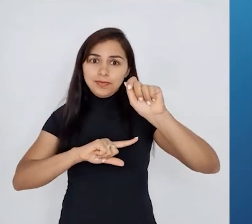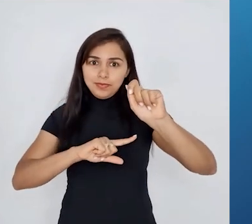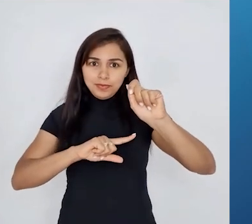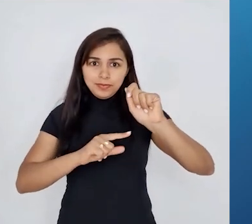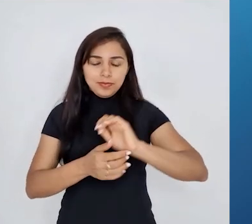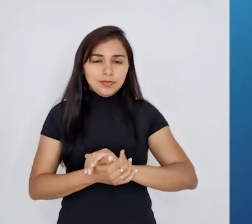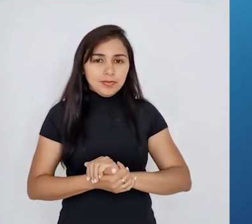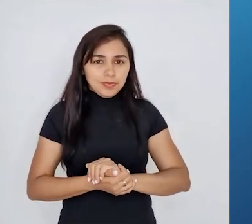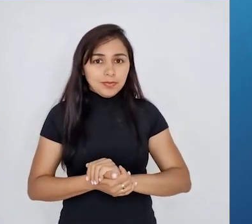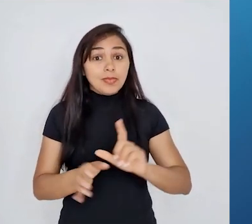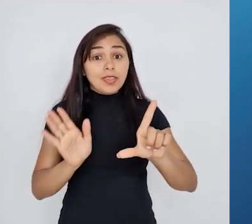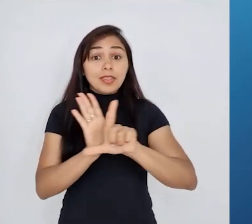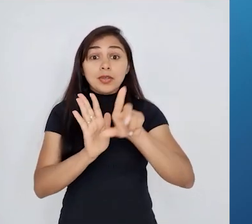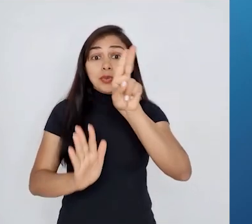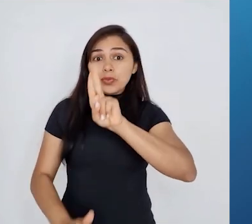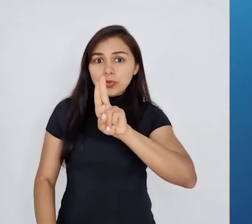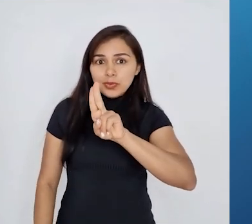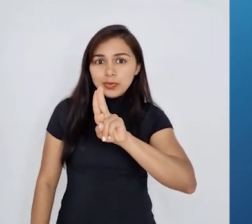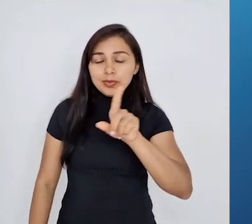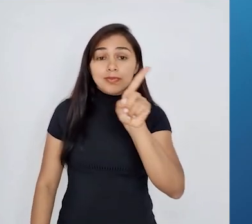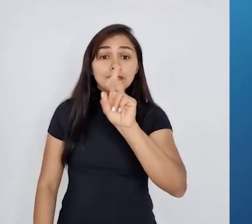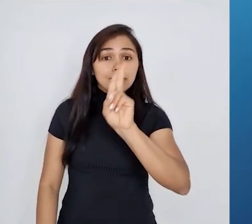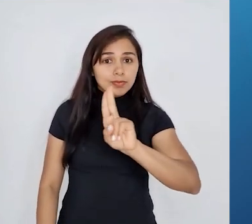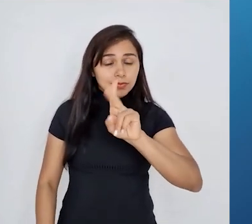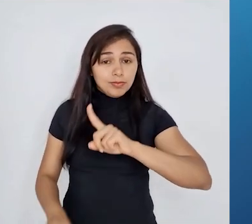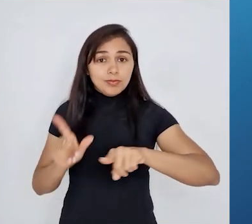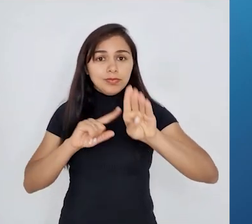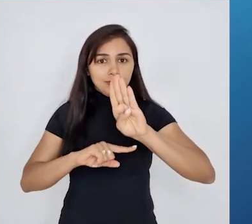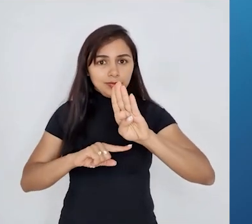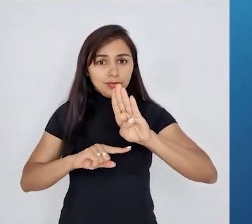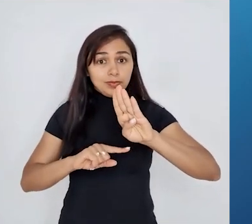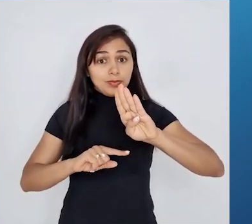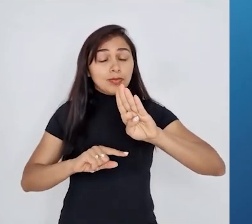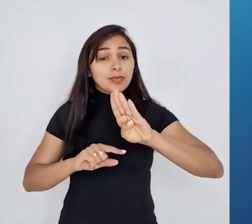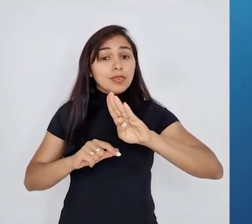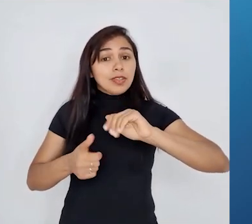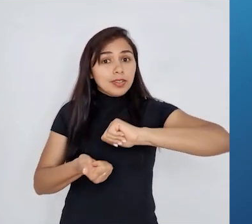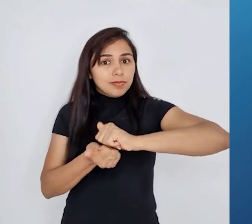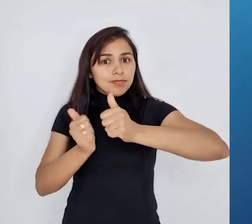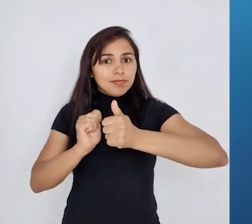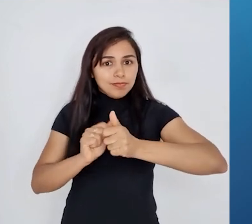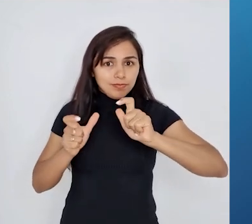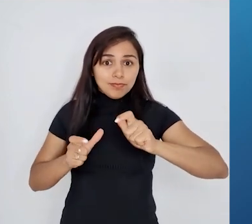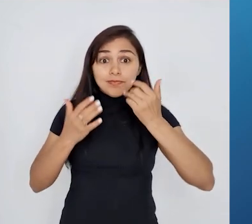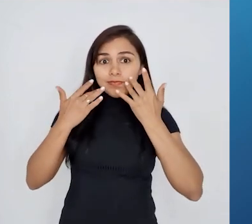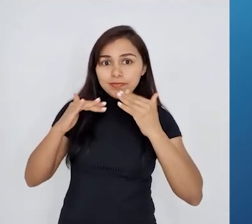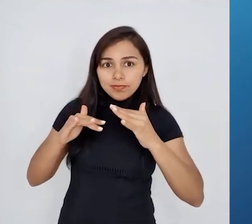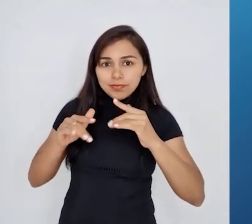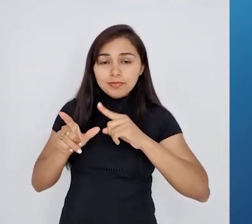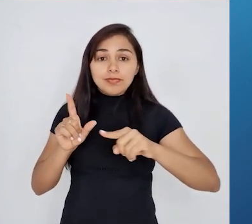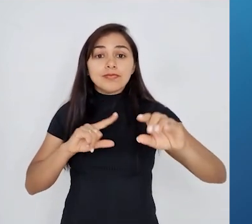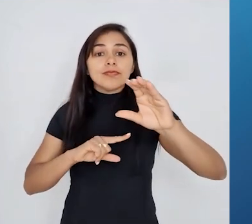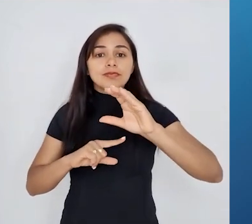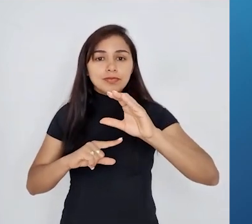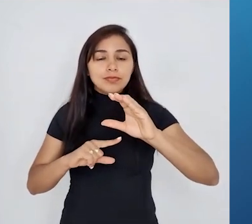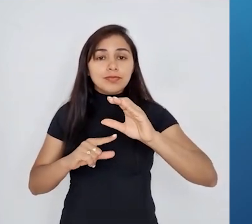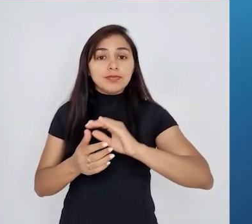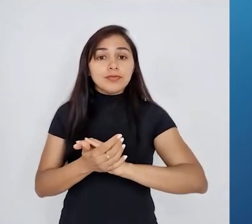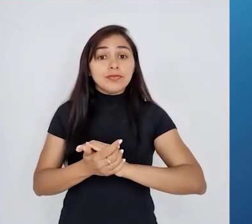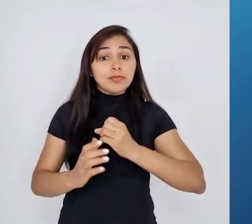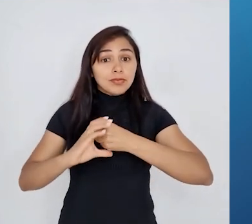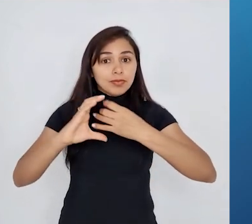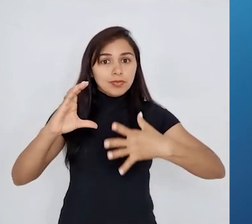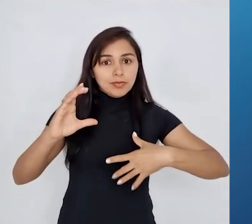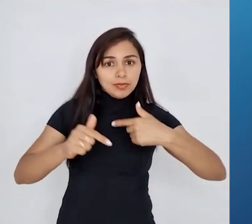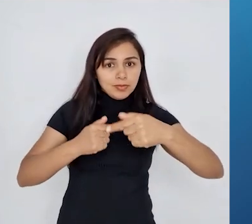uso e desuso, letra B, a seleção natural, letra C, transmissão dos caracteres adquiridos, e a letra